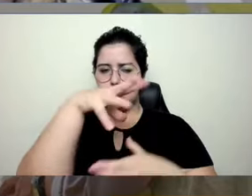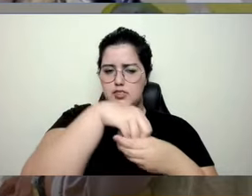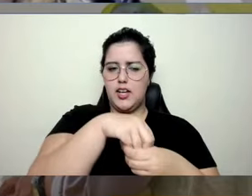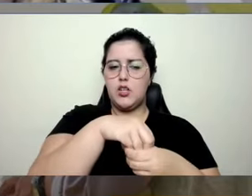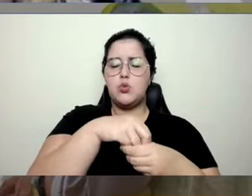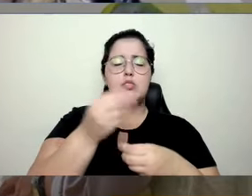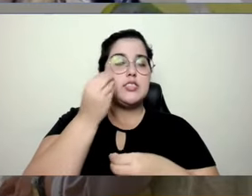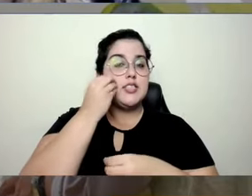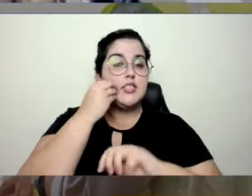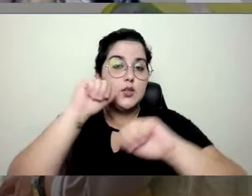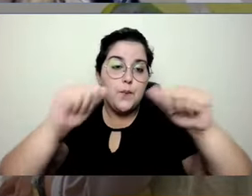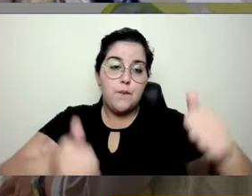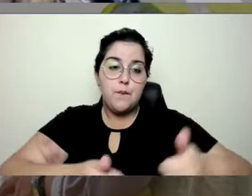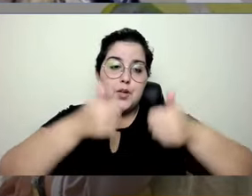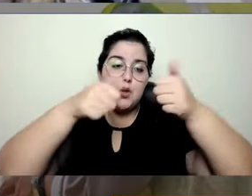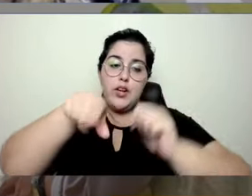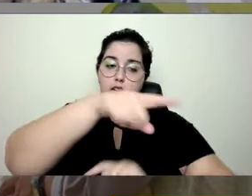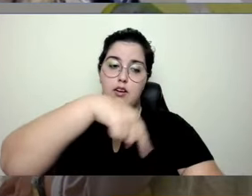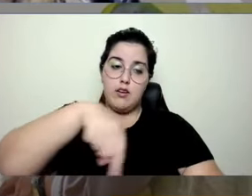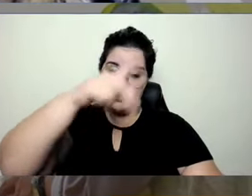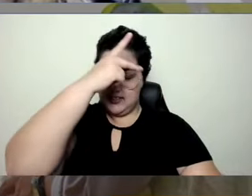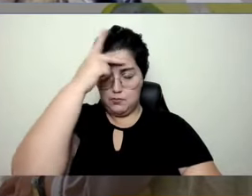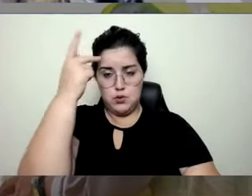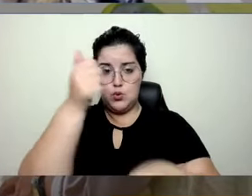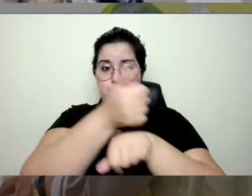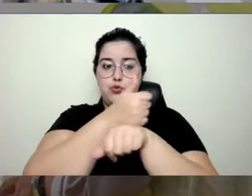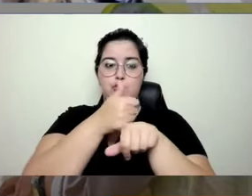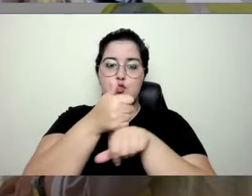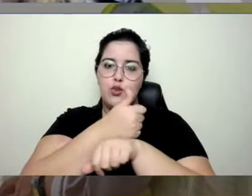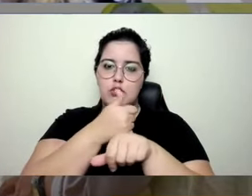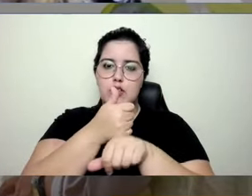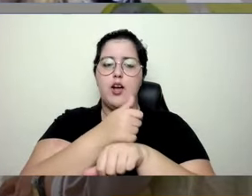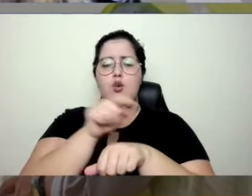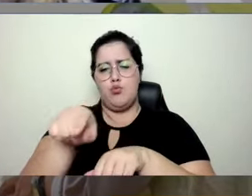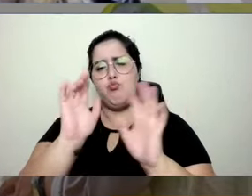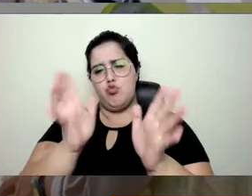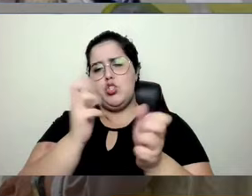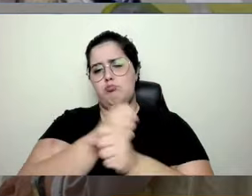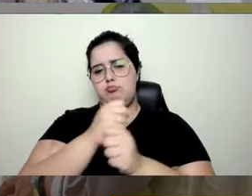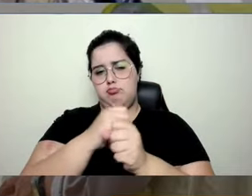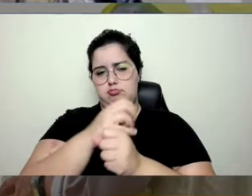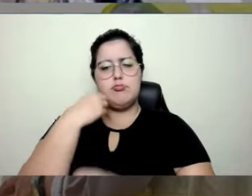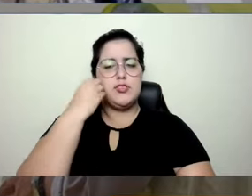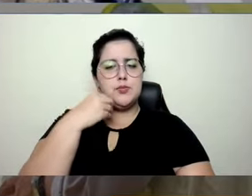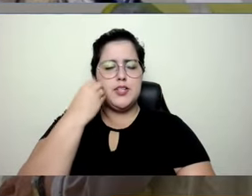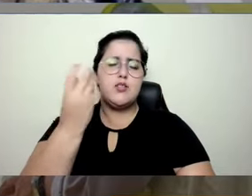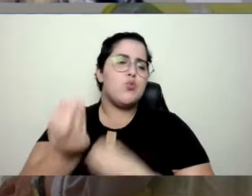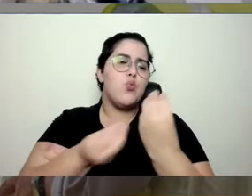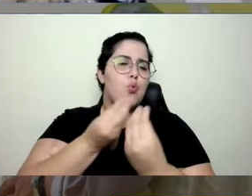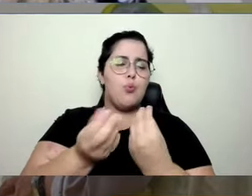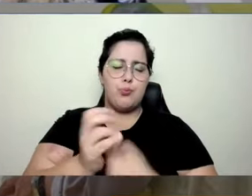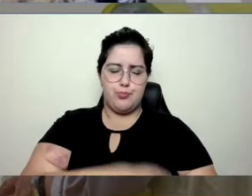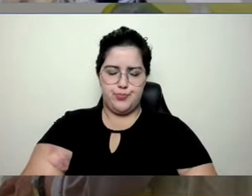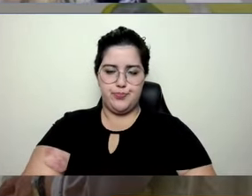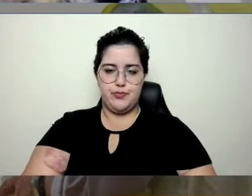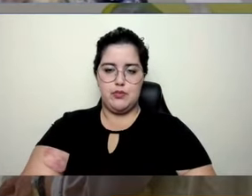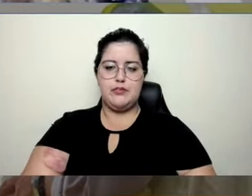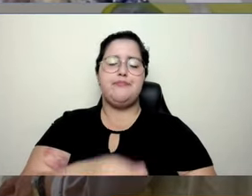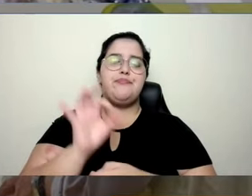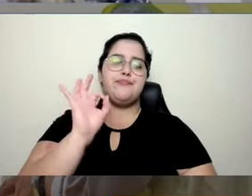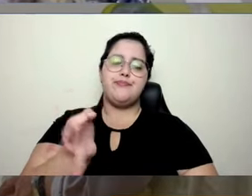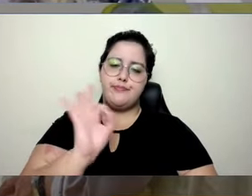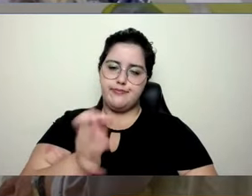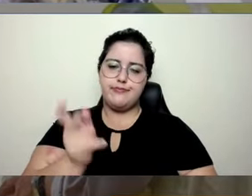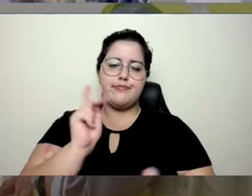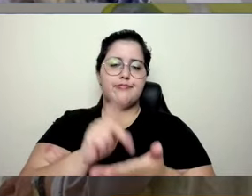melhorar a capacitação na formação dos profissionais, você que já atua com isso e tem implantado isso nas empresas. Pois é, estou